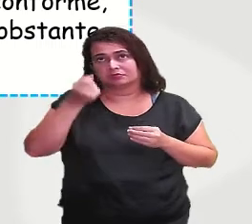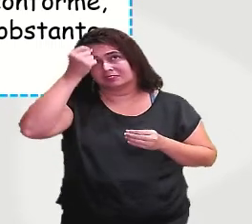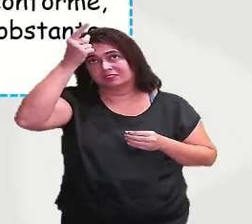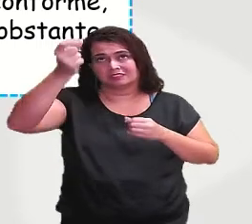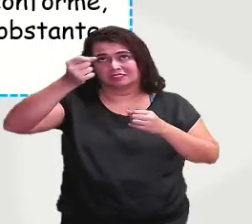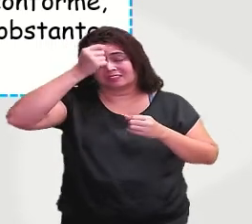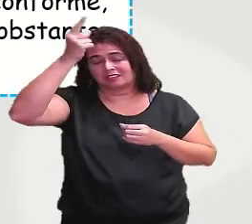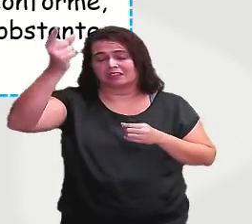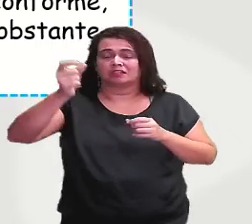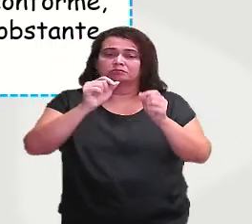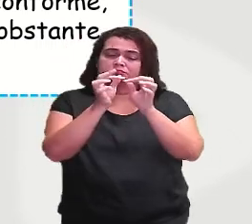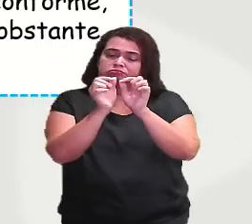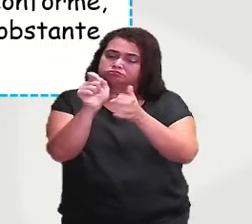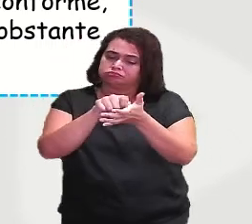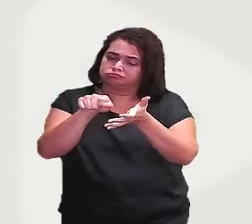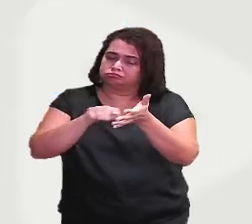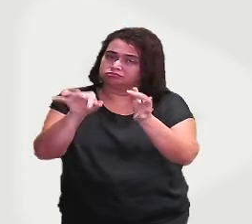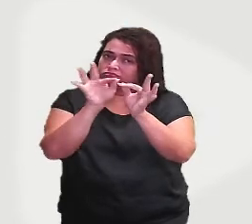nossos sentidos.